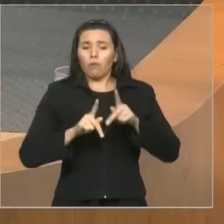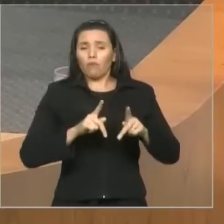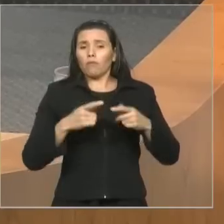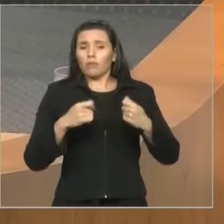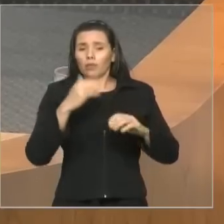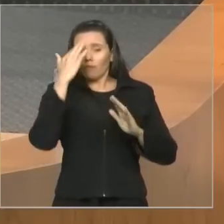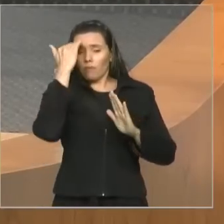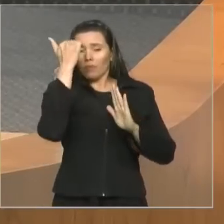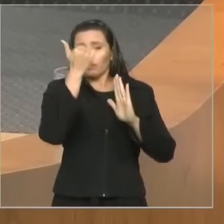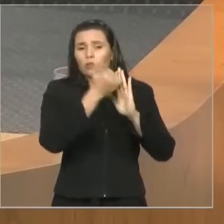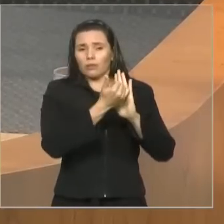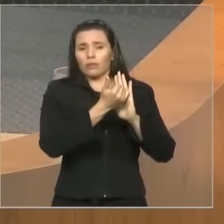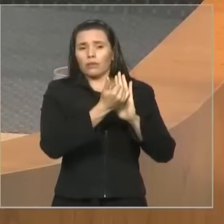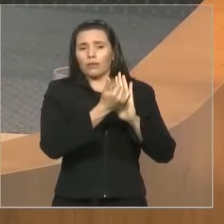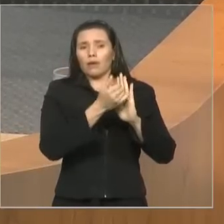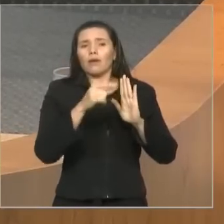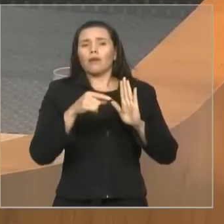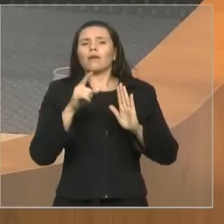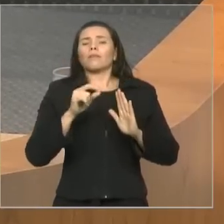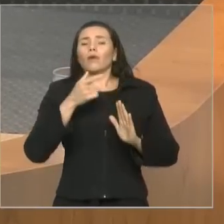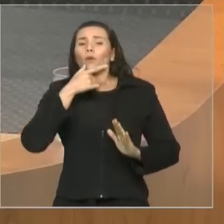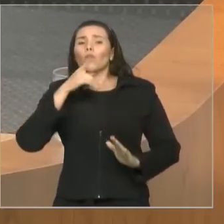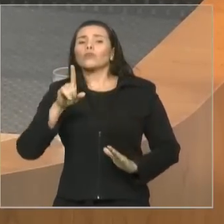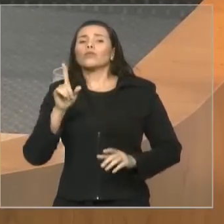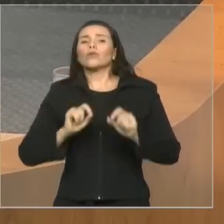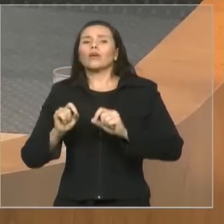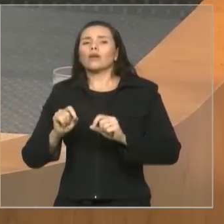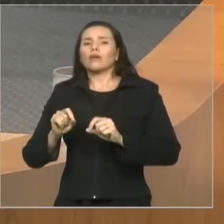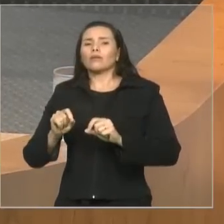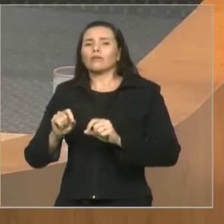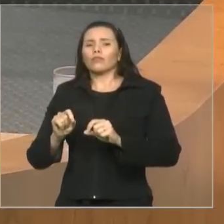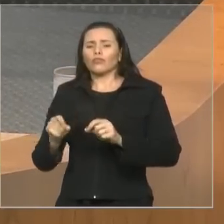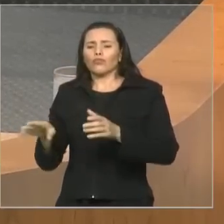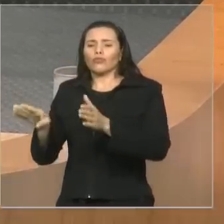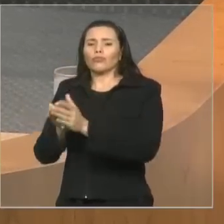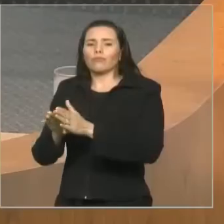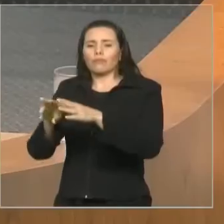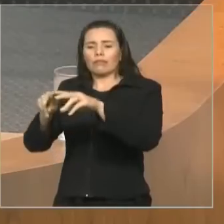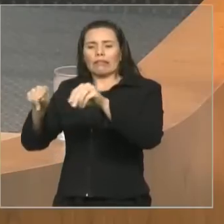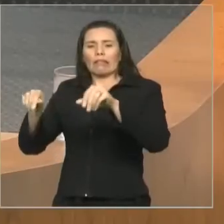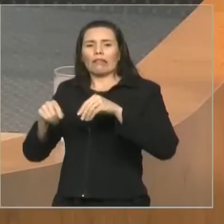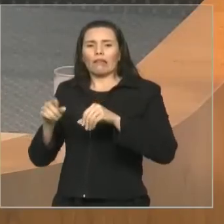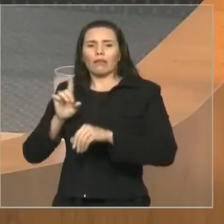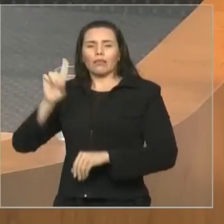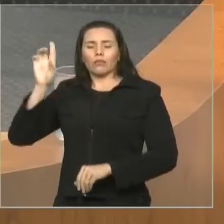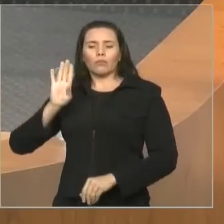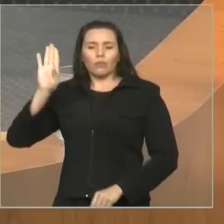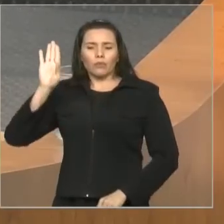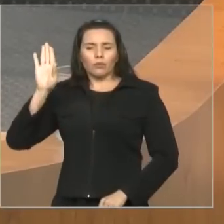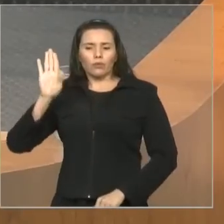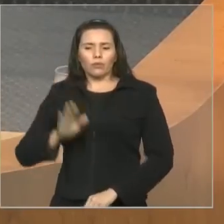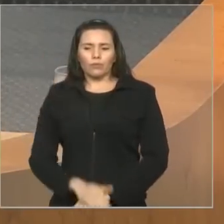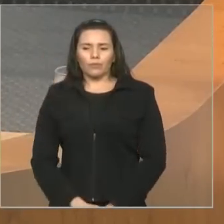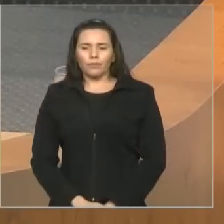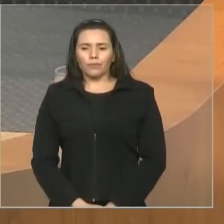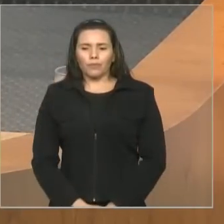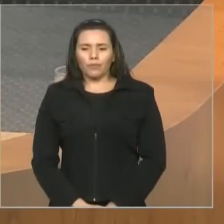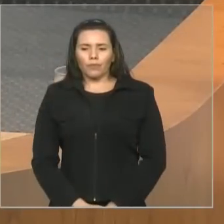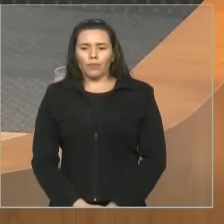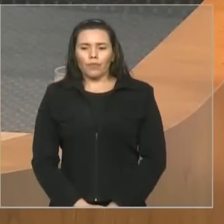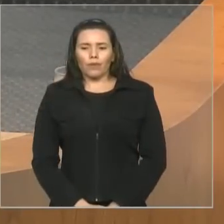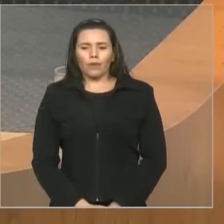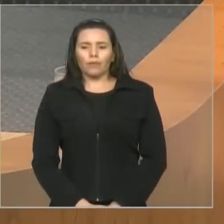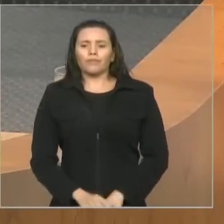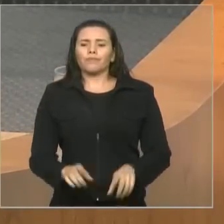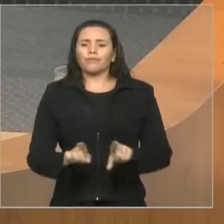anos antes de Cristo, ou 300 anos antes de Cristo, a lei das doze tábuas, porque era escrito realmente em doze tábuas. E começou-se ali